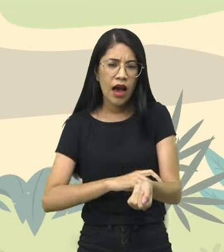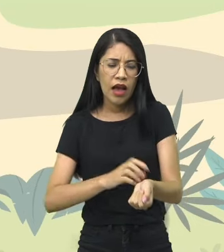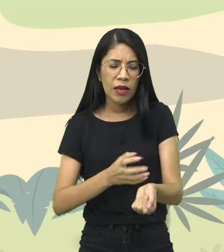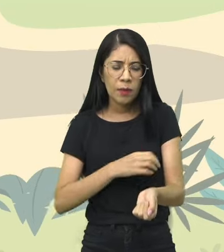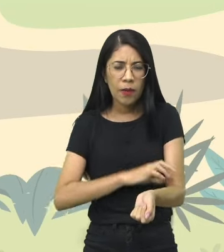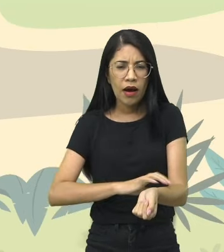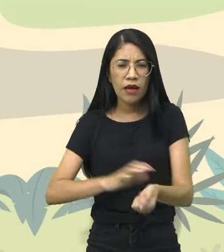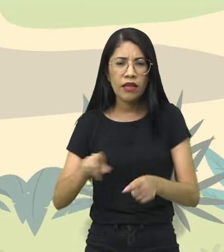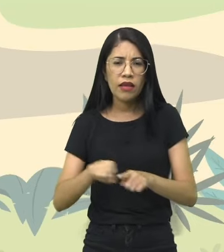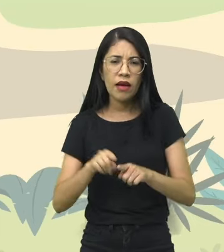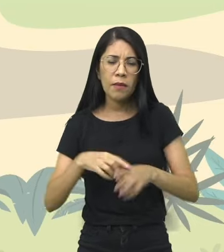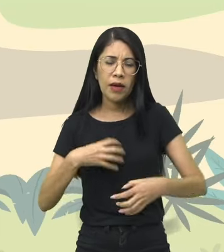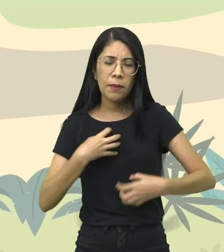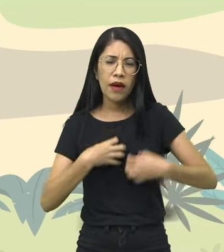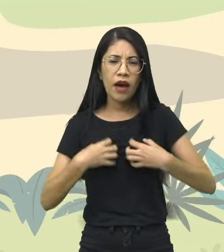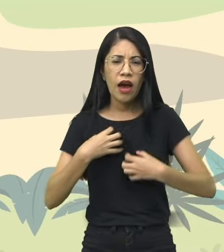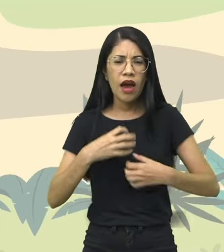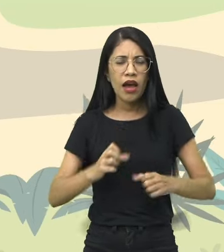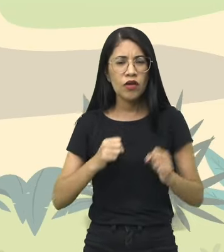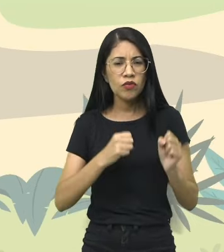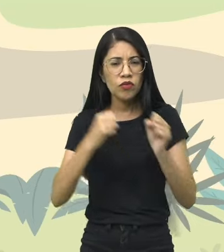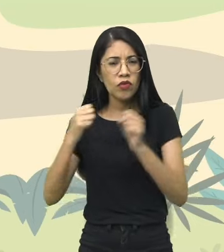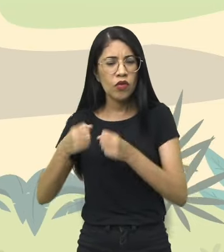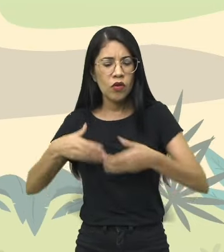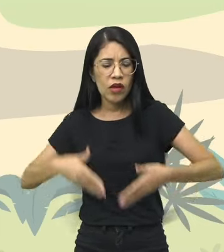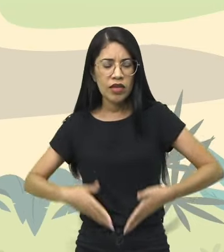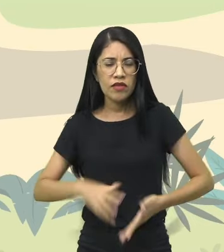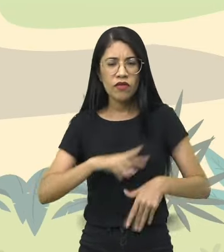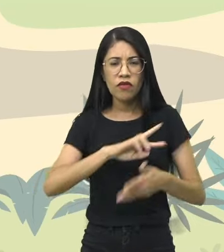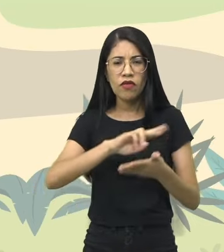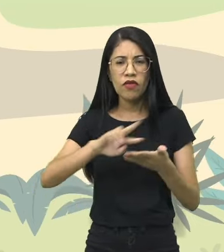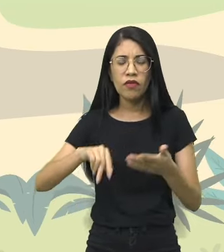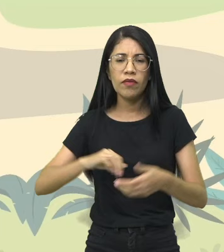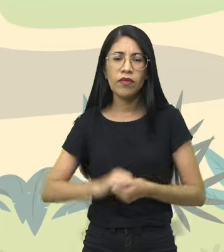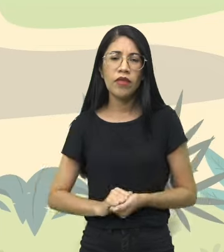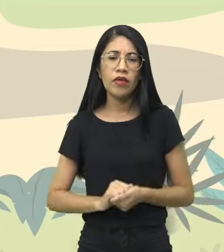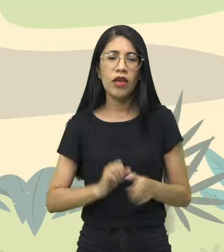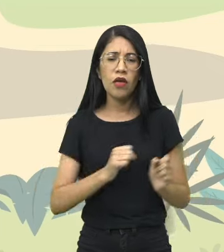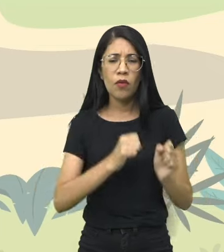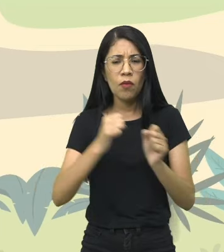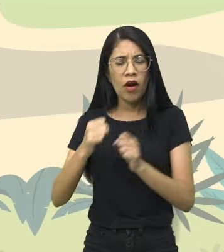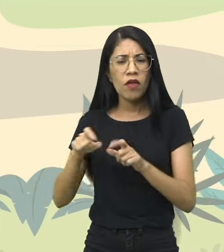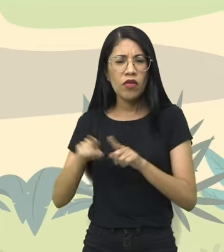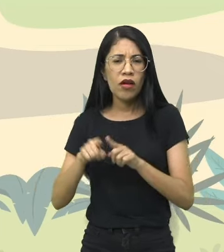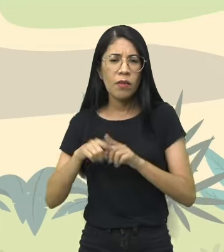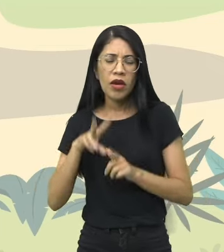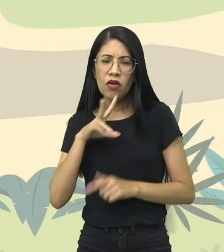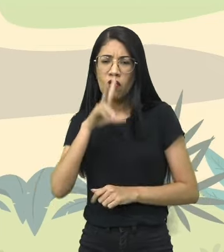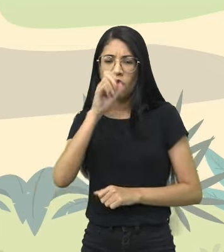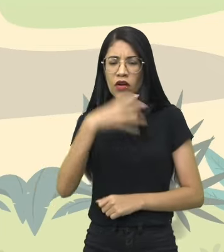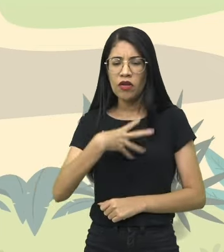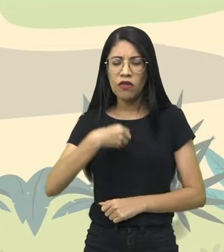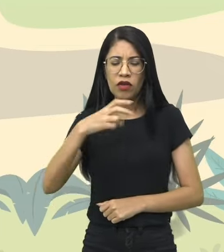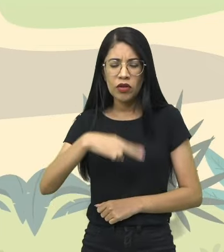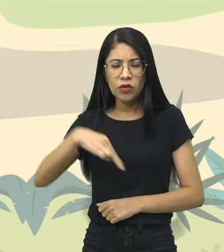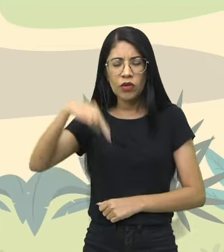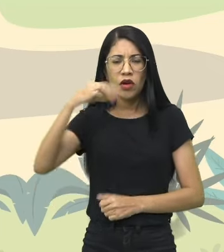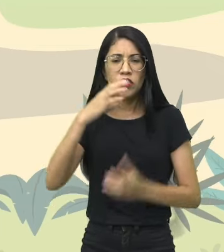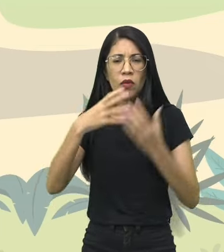anderrante. Pufado inconstante, guerreiros, nasci. Sou bravo, sou forte, sou filho do norte. Meu